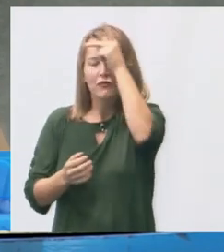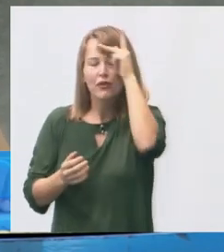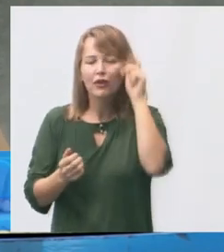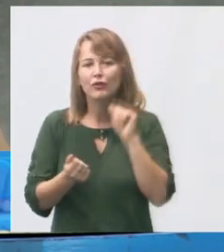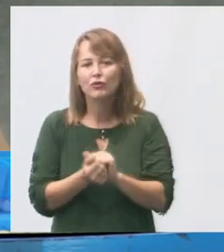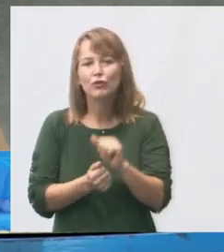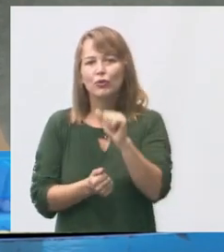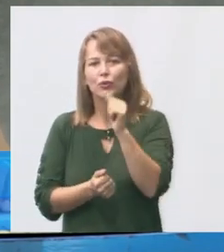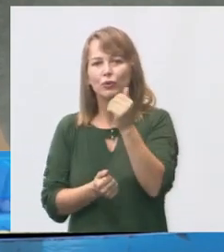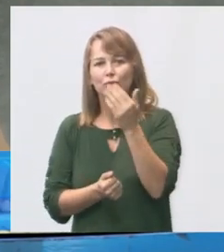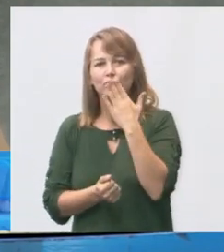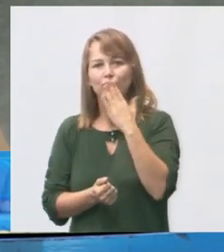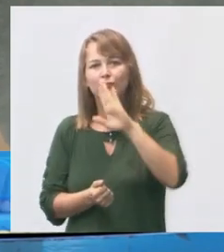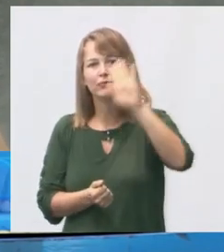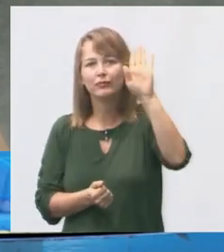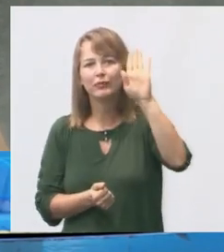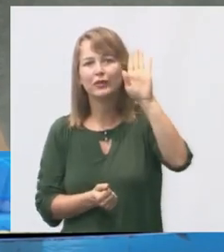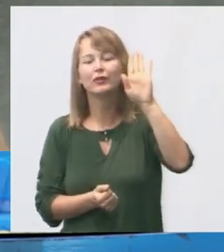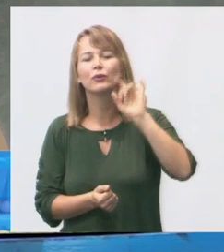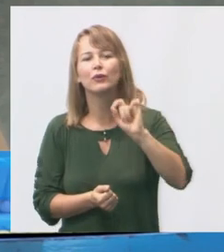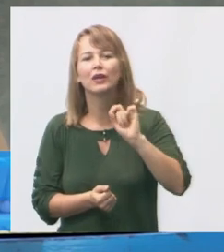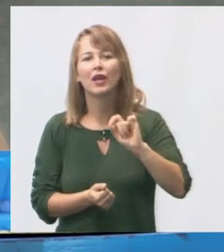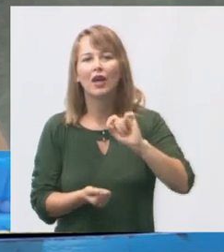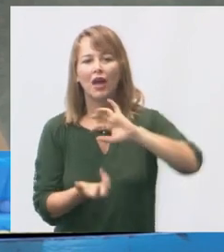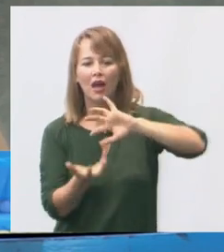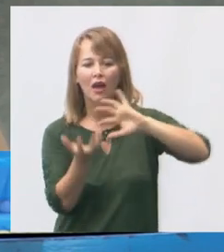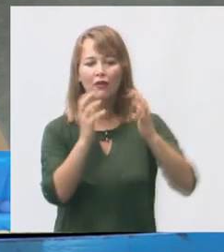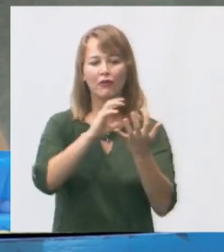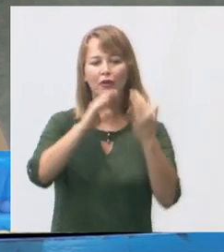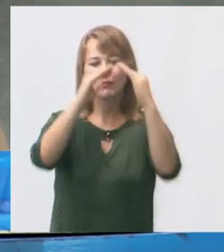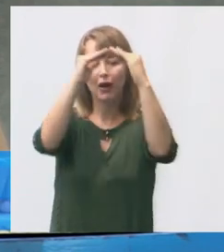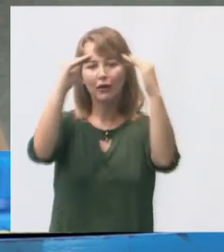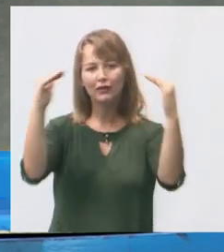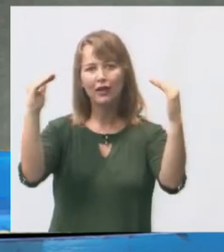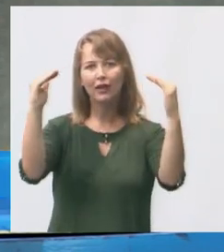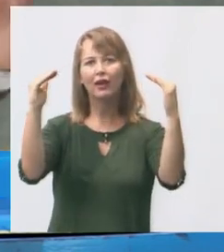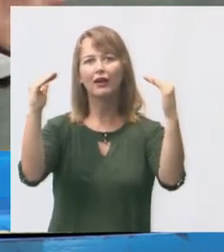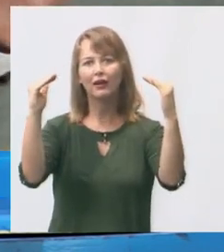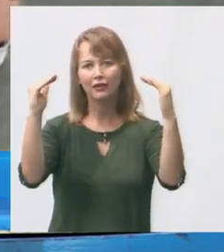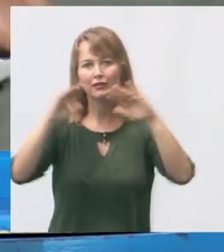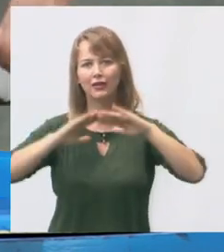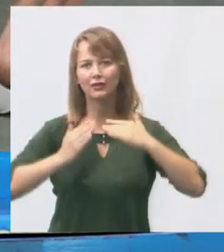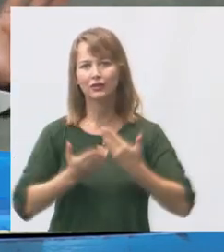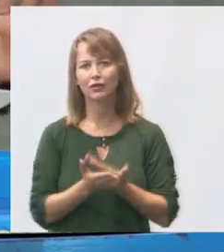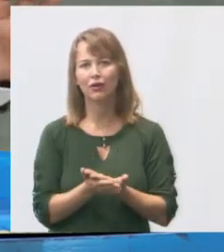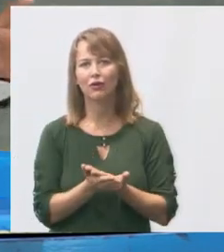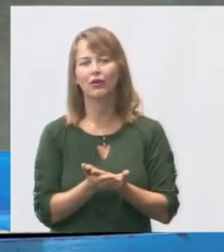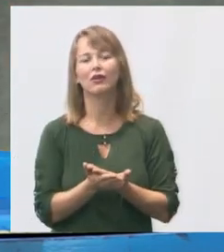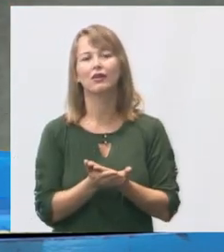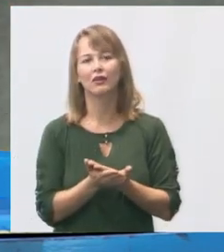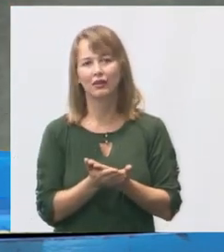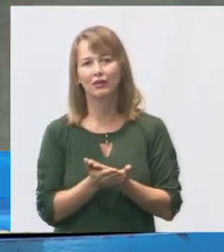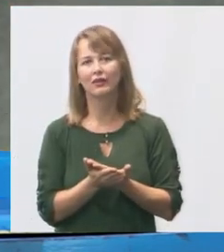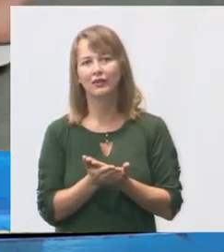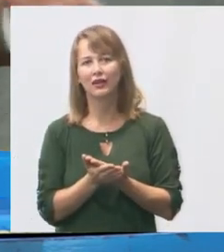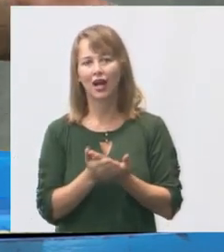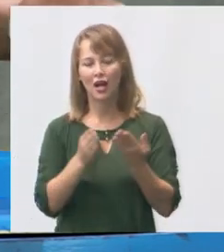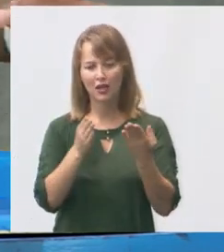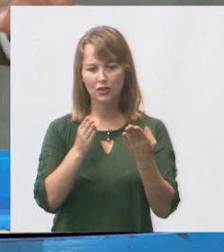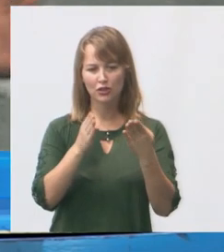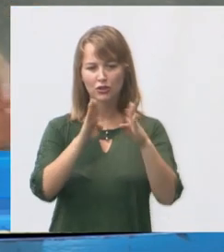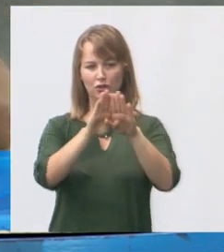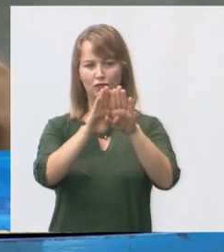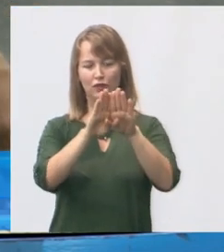gestão anterior, que seria reformado um telhado e a escola seria fechada,